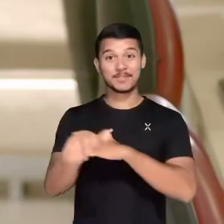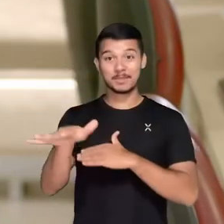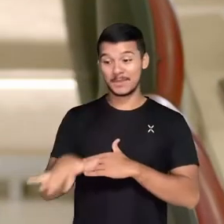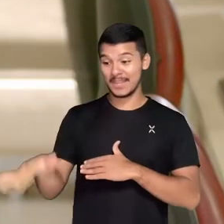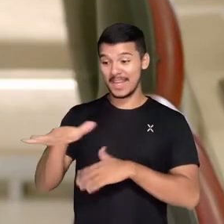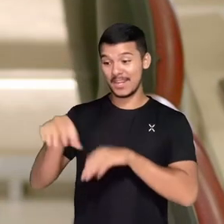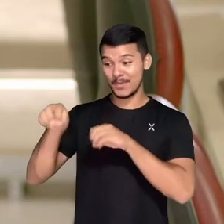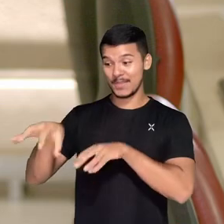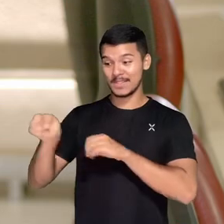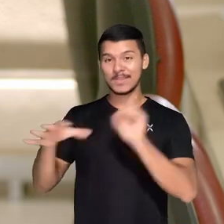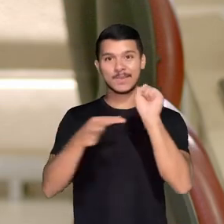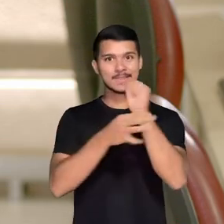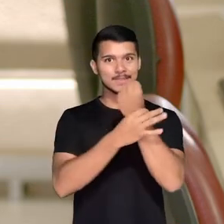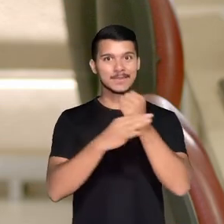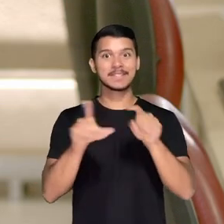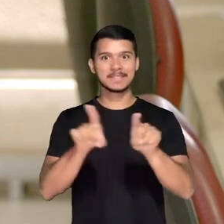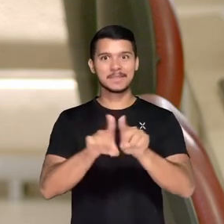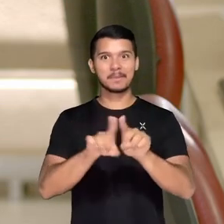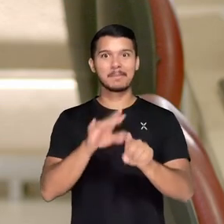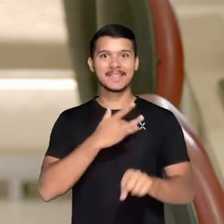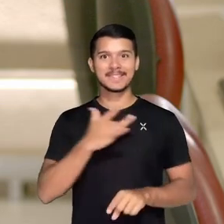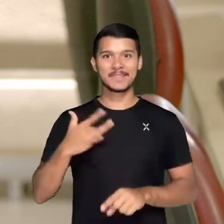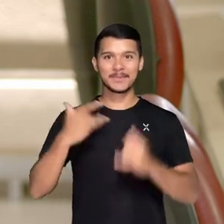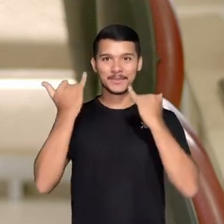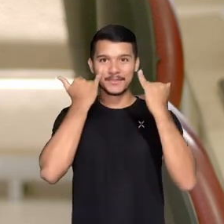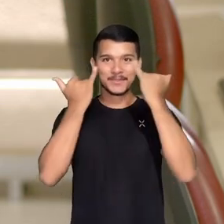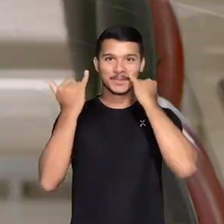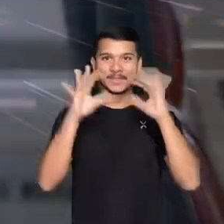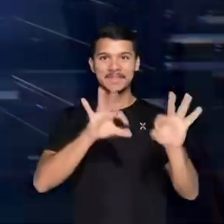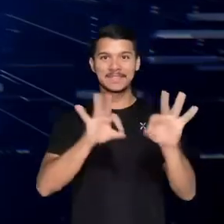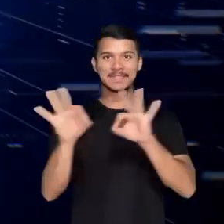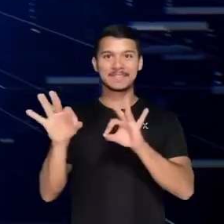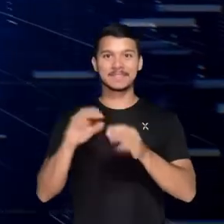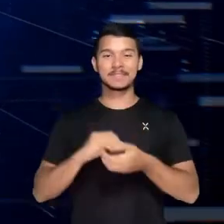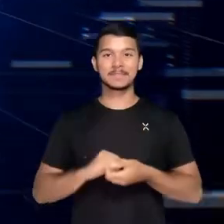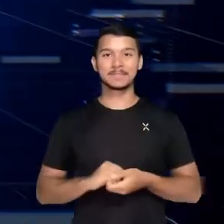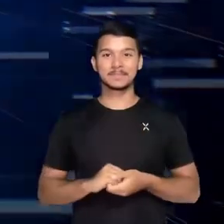Investimentos em educação, segurança e saúde. Acompanhe os destaques.